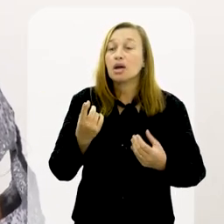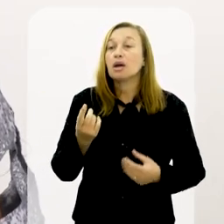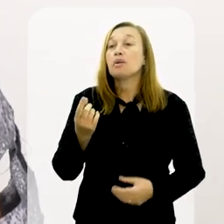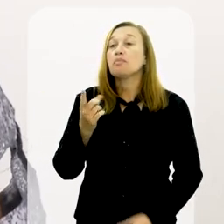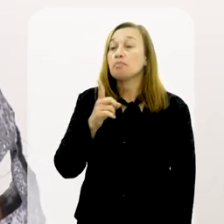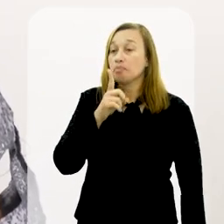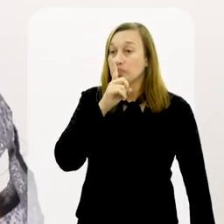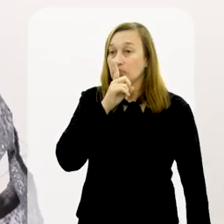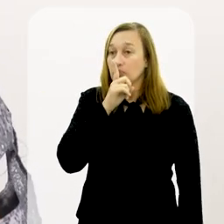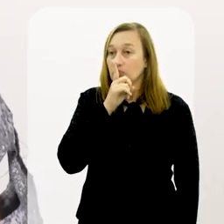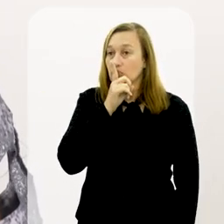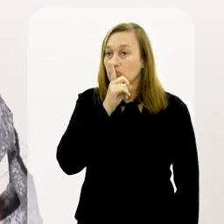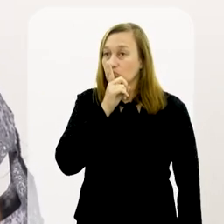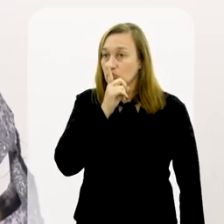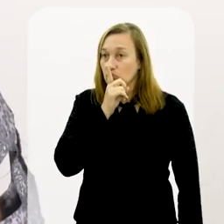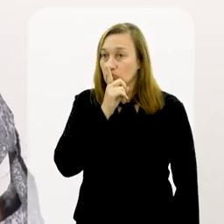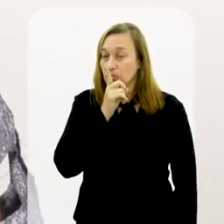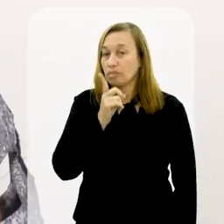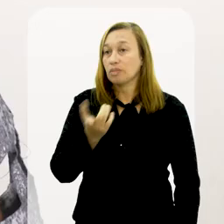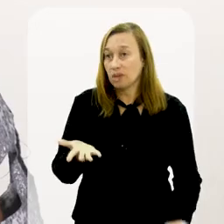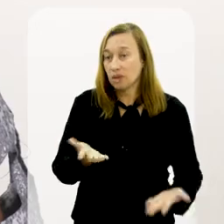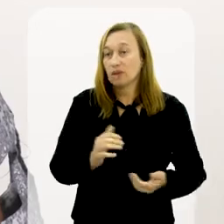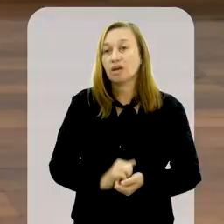O problema é quando eu estou ronronando.